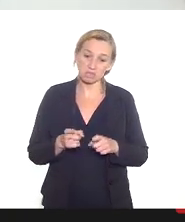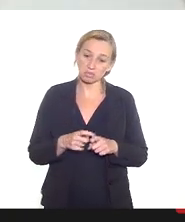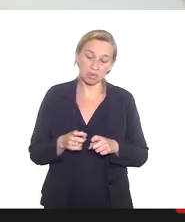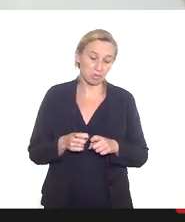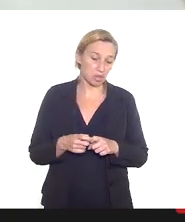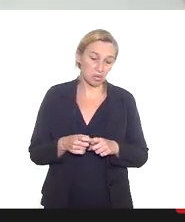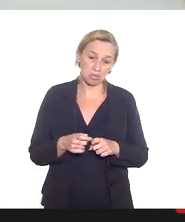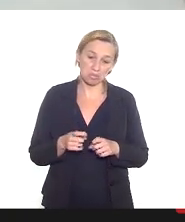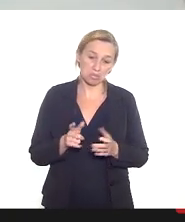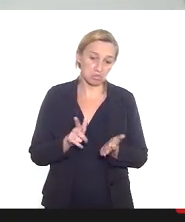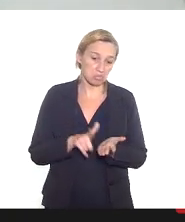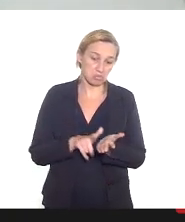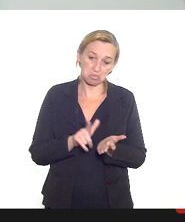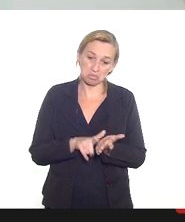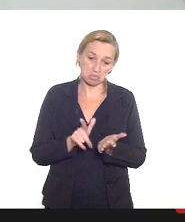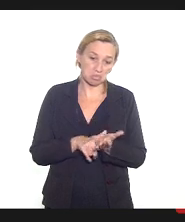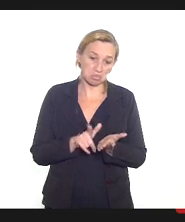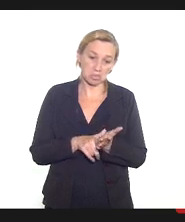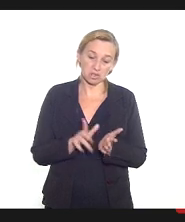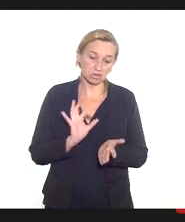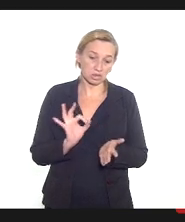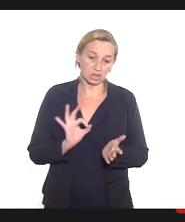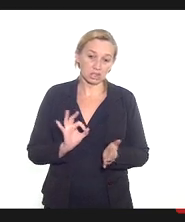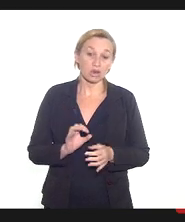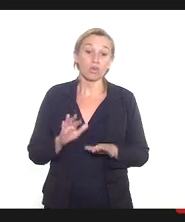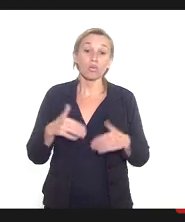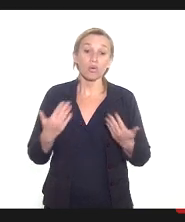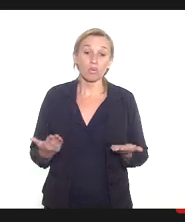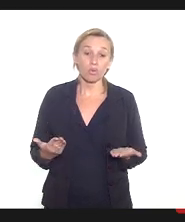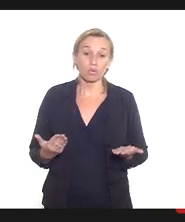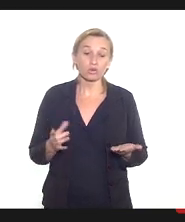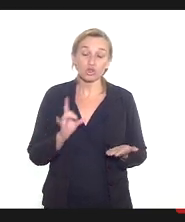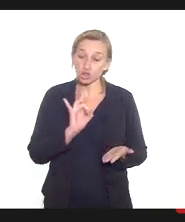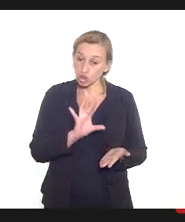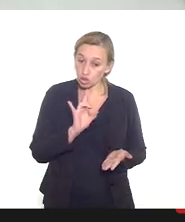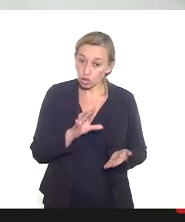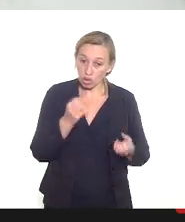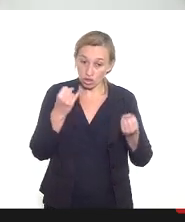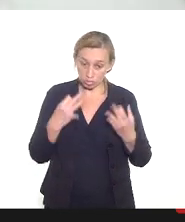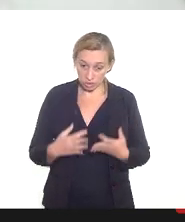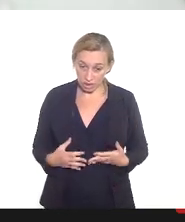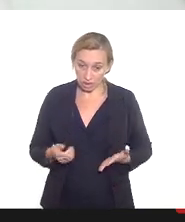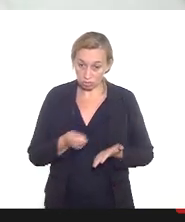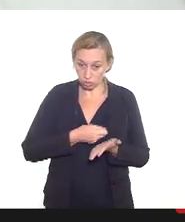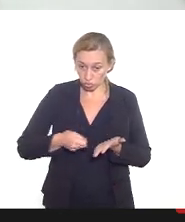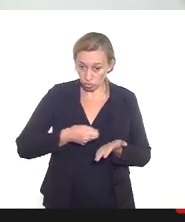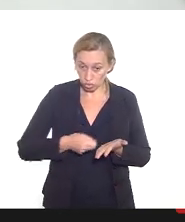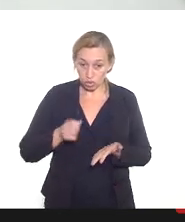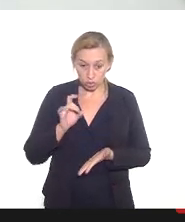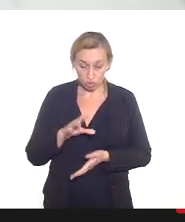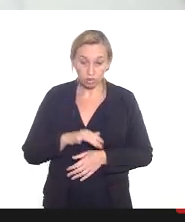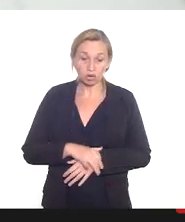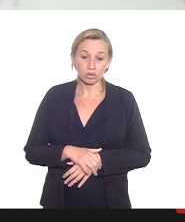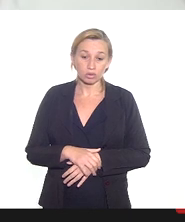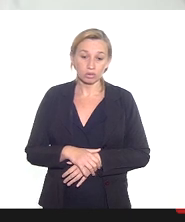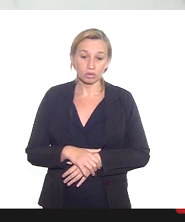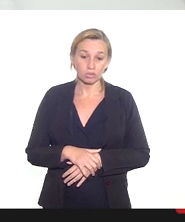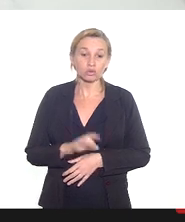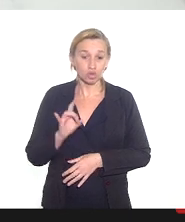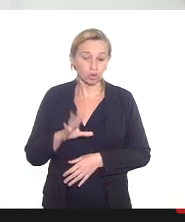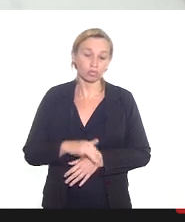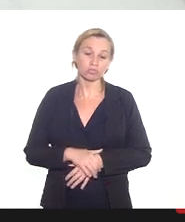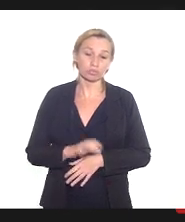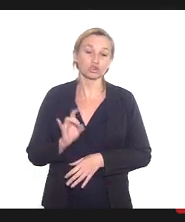para só o termo de esclarecimento somente o termo de esclarecimento somente